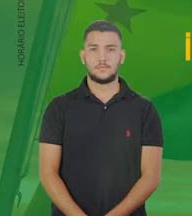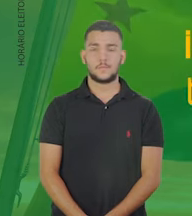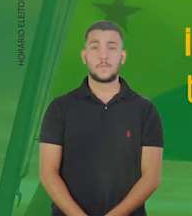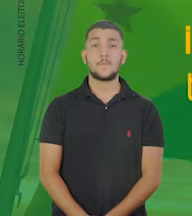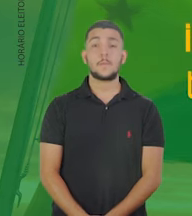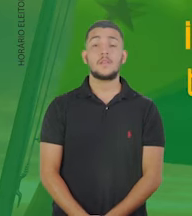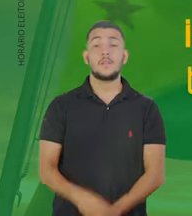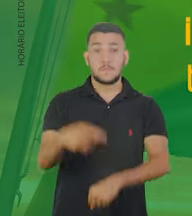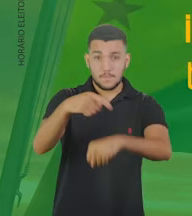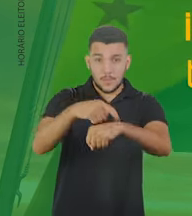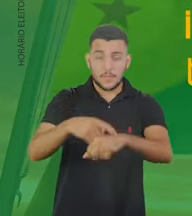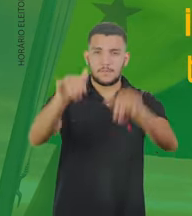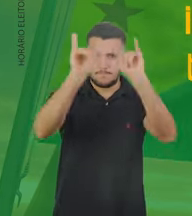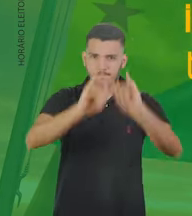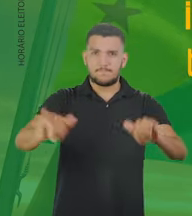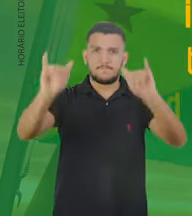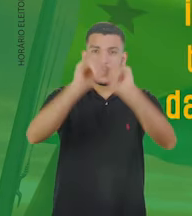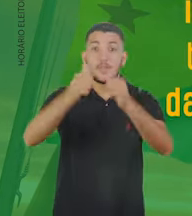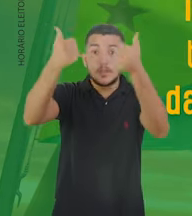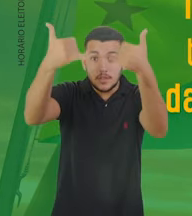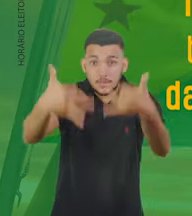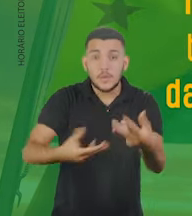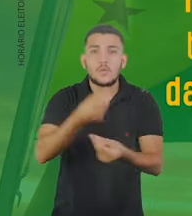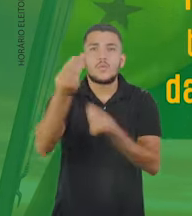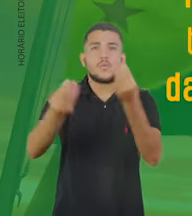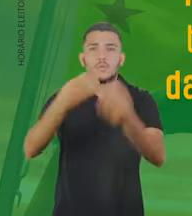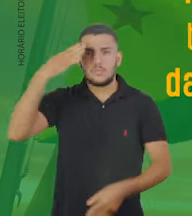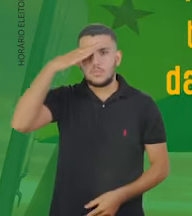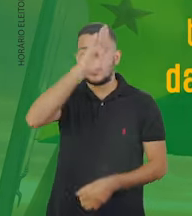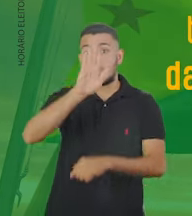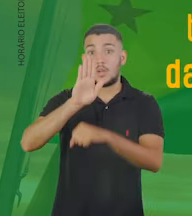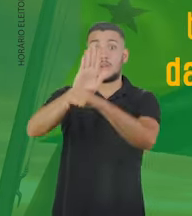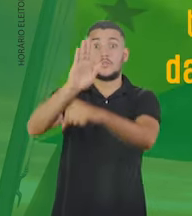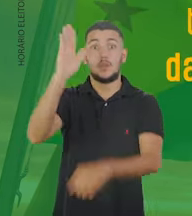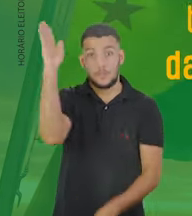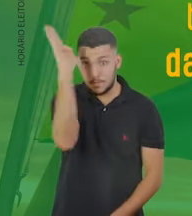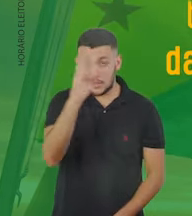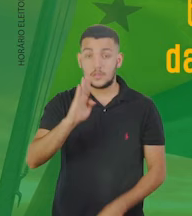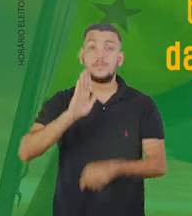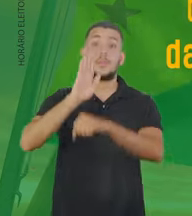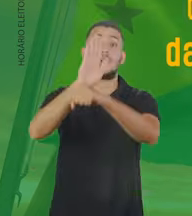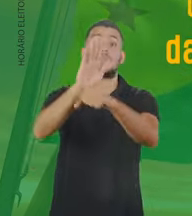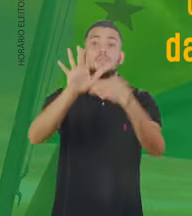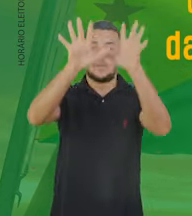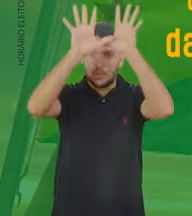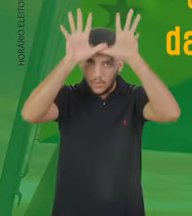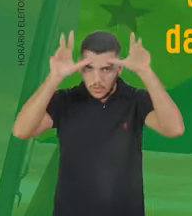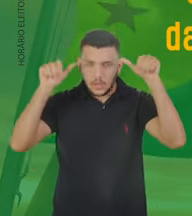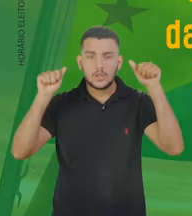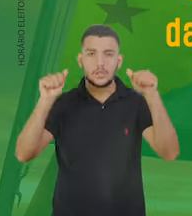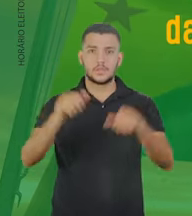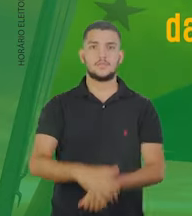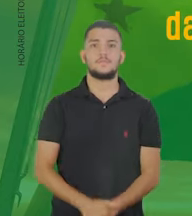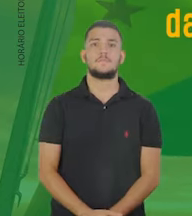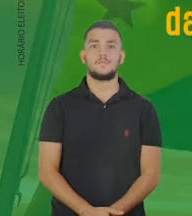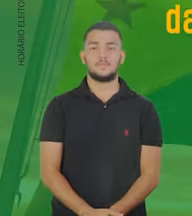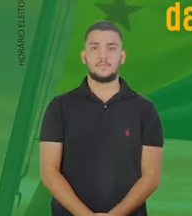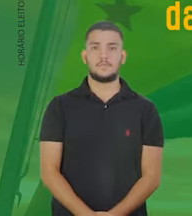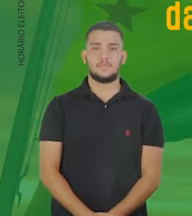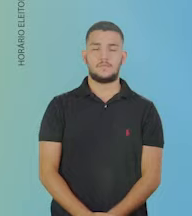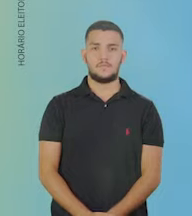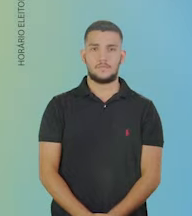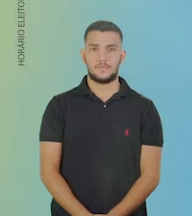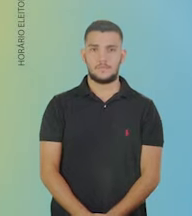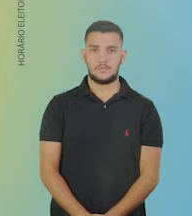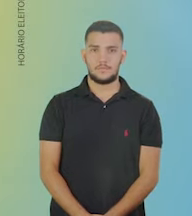Ao longo de toda essa campanha, eu vou dizer daquilo que o presidente Bolsonaro fez para o Brasil e para o Acre. E naquilo que